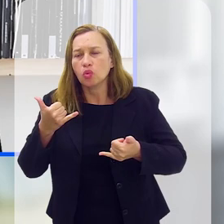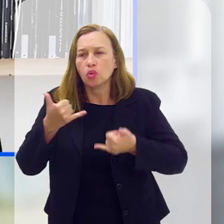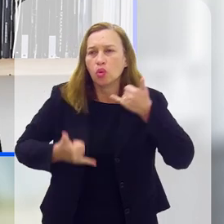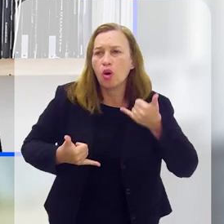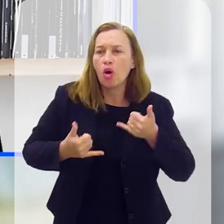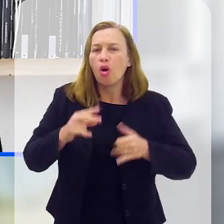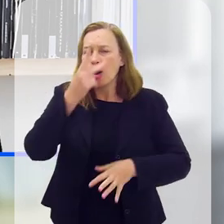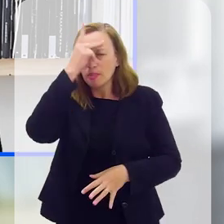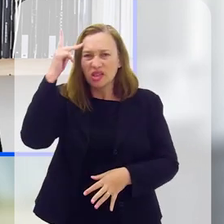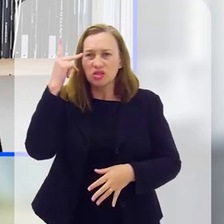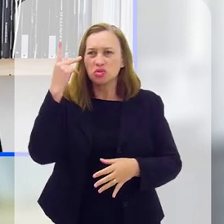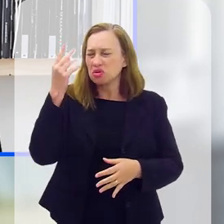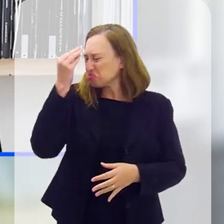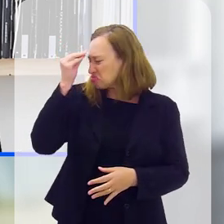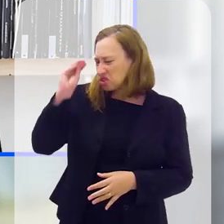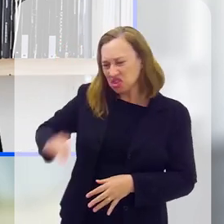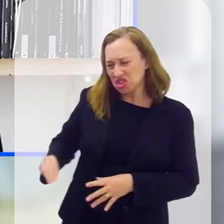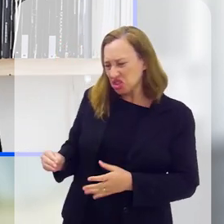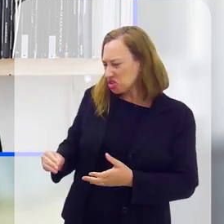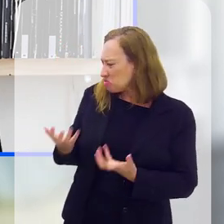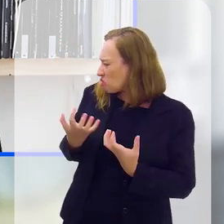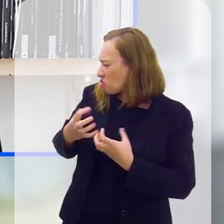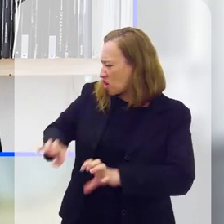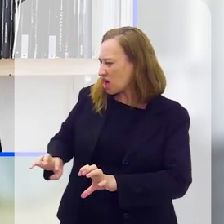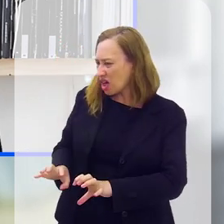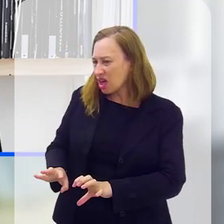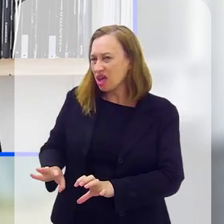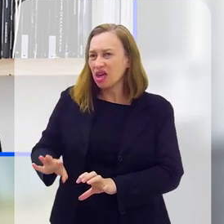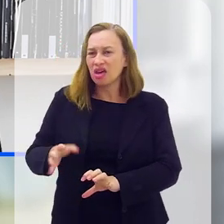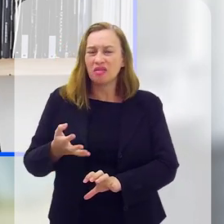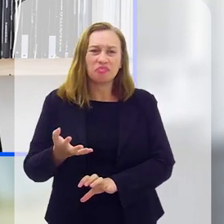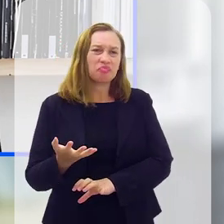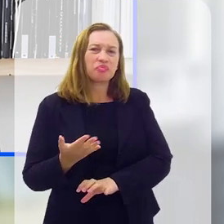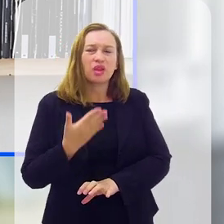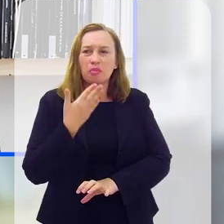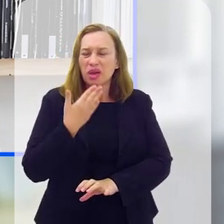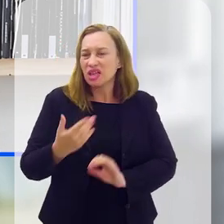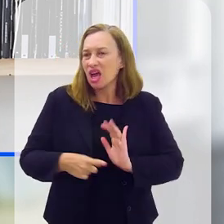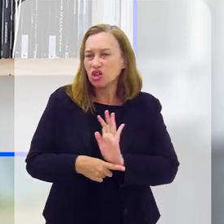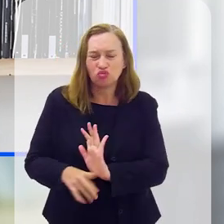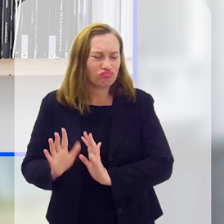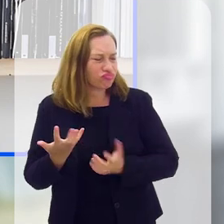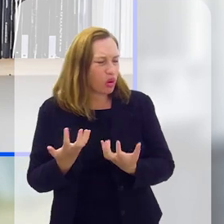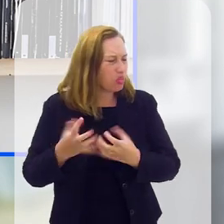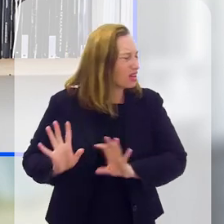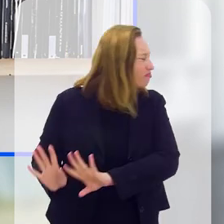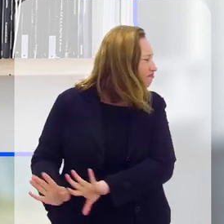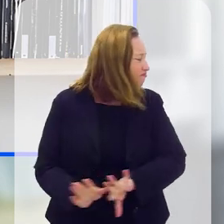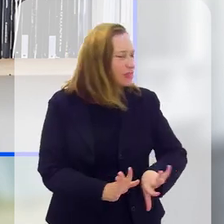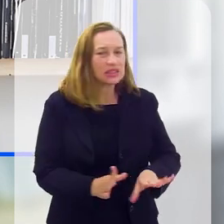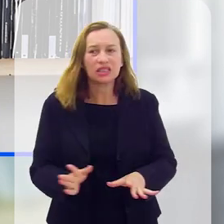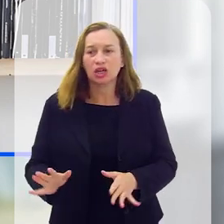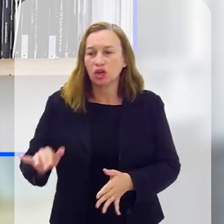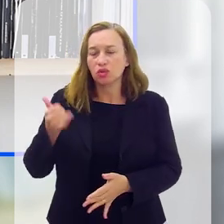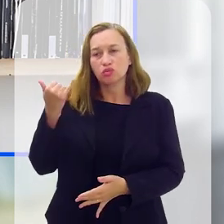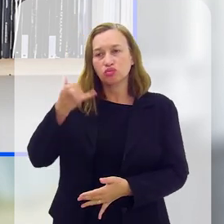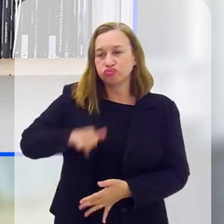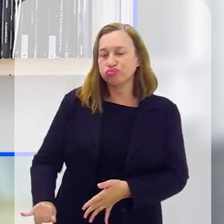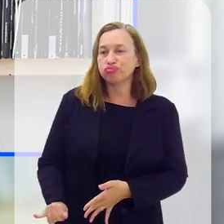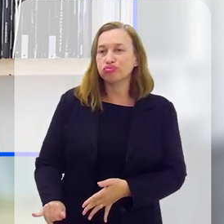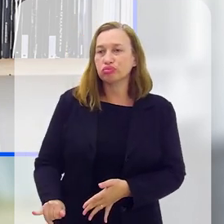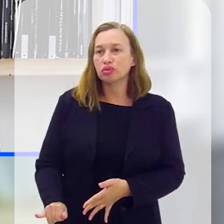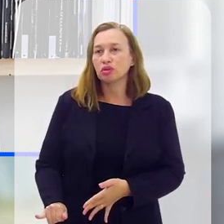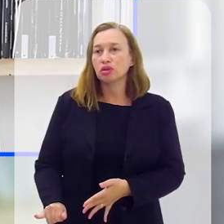ou a pessoa desiste ali, ela começa a tentar pedir ajuda, mas depois ela desiste por algum motivo, e aí desliga o